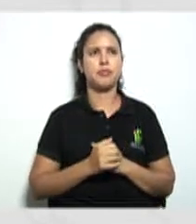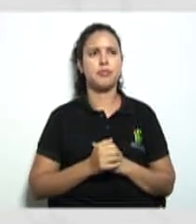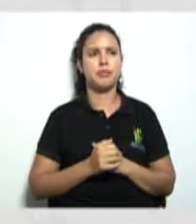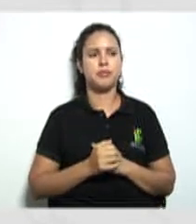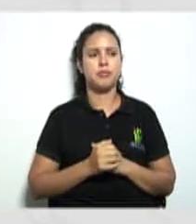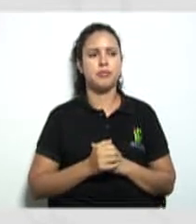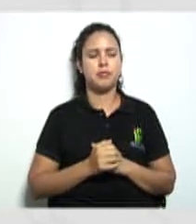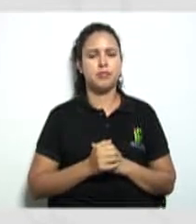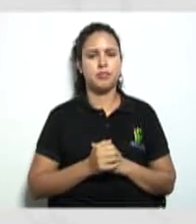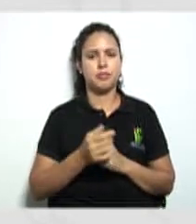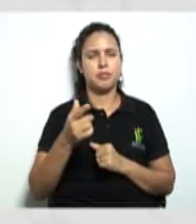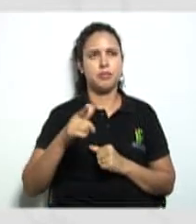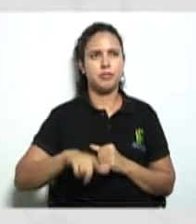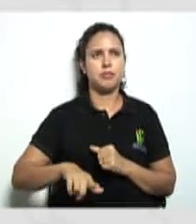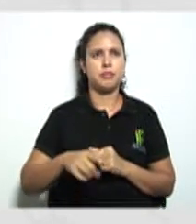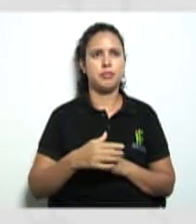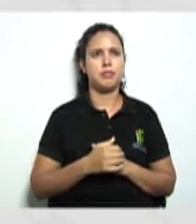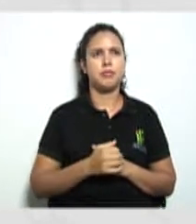mais uma aqui